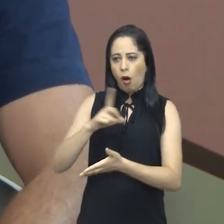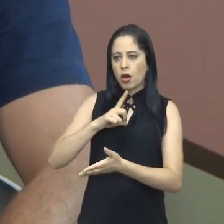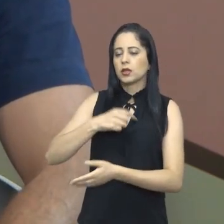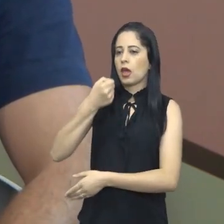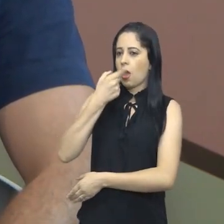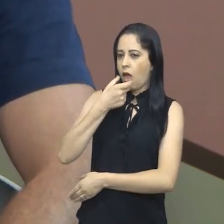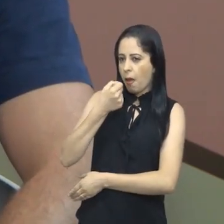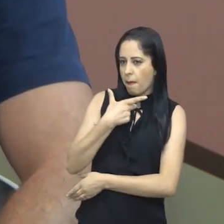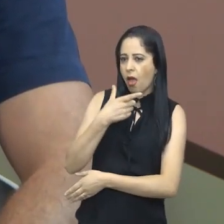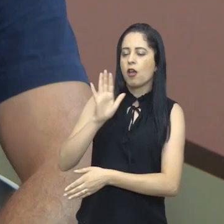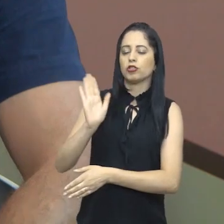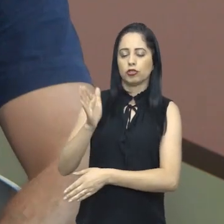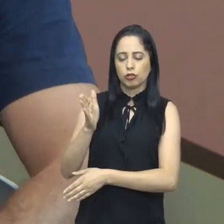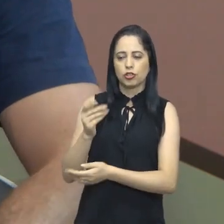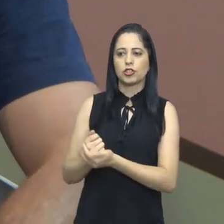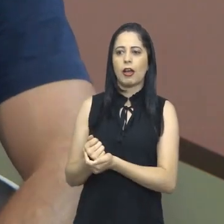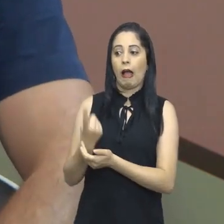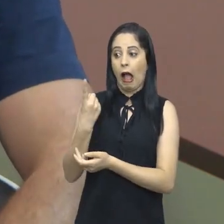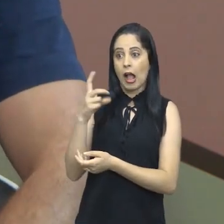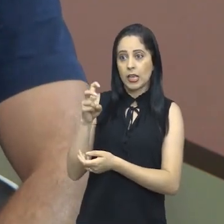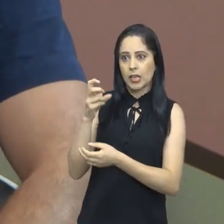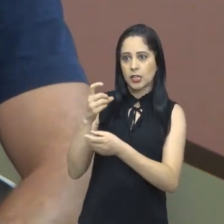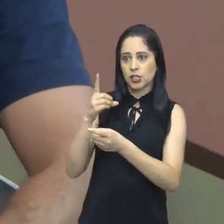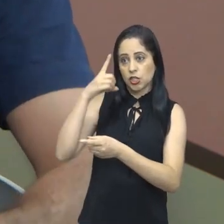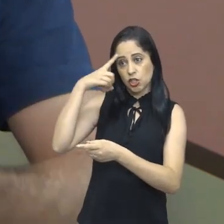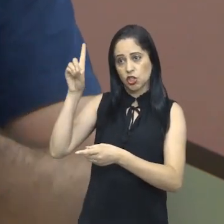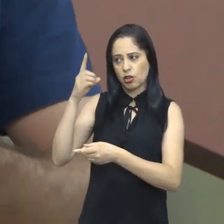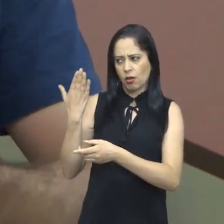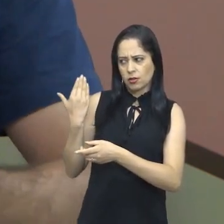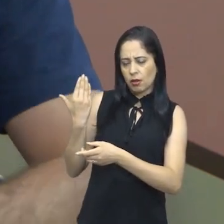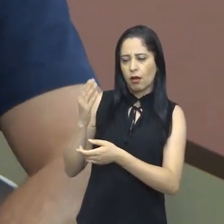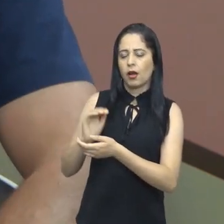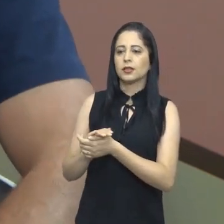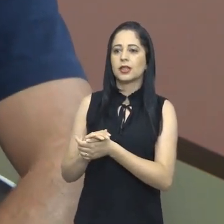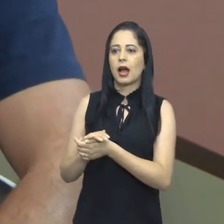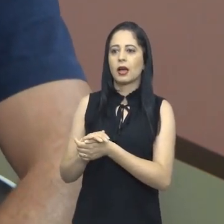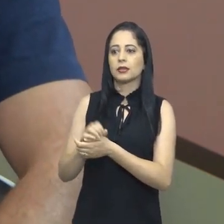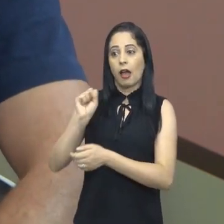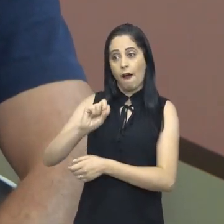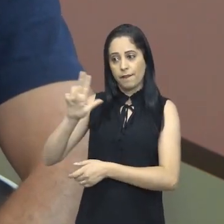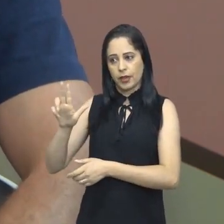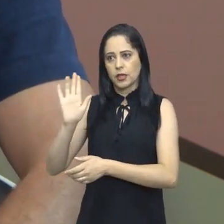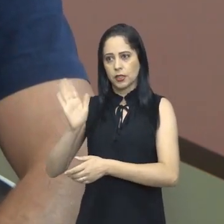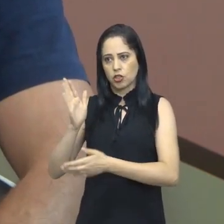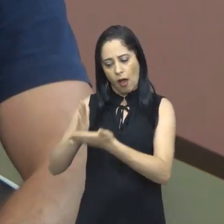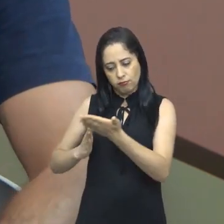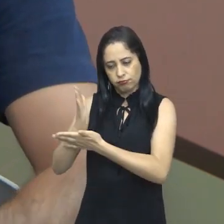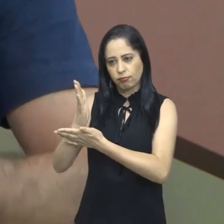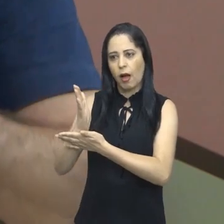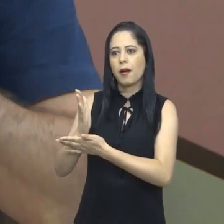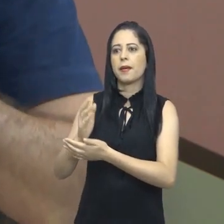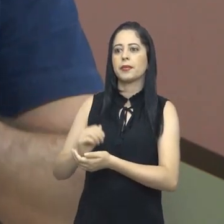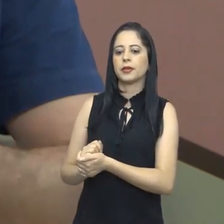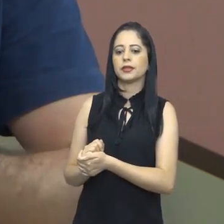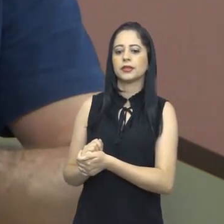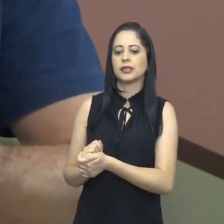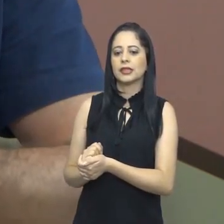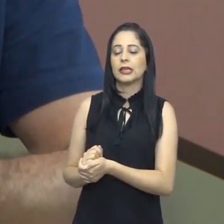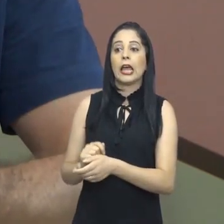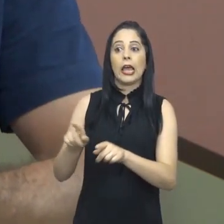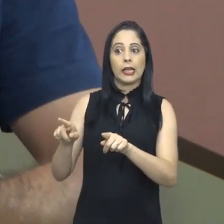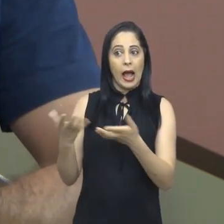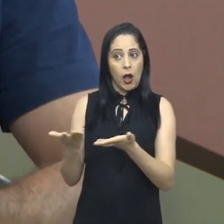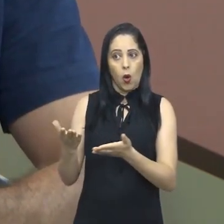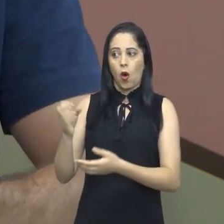que saíram agora, faz uns 15 dias atrás, os primeiros papers. Vamos ver a legislação com relação à Anvisa. Temos, para a Covid